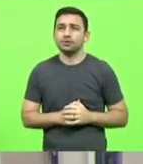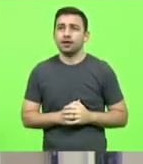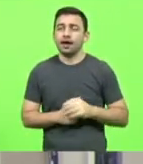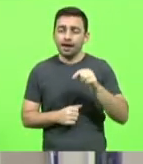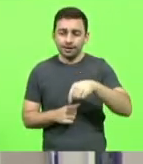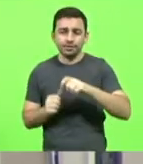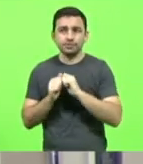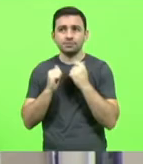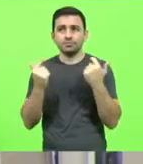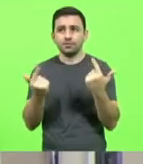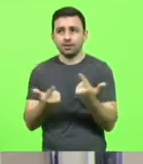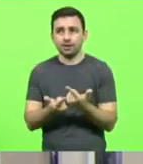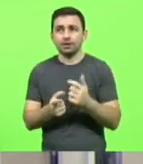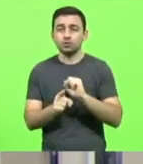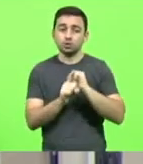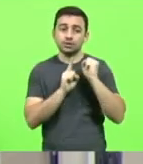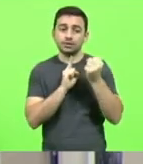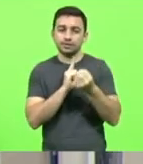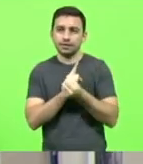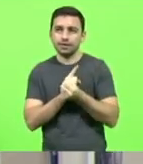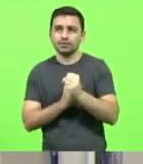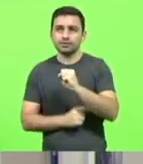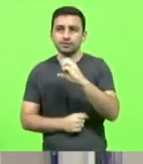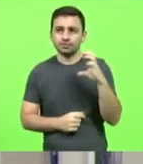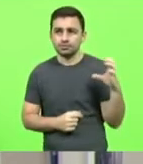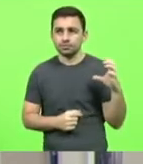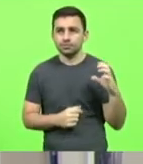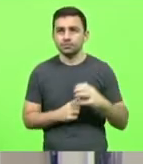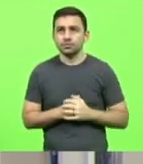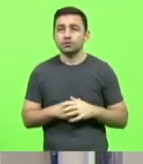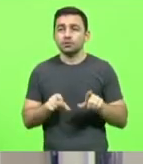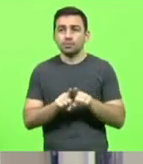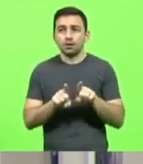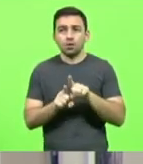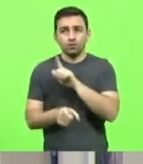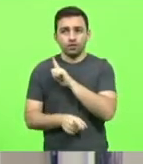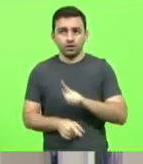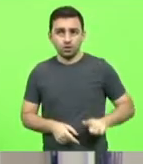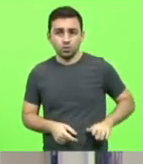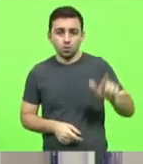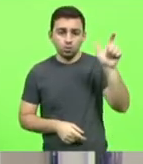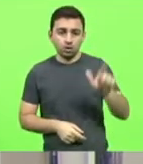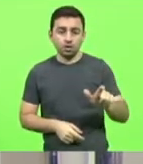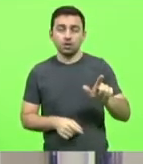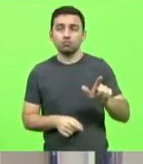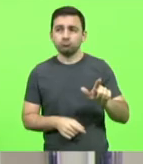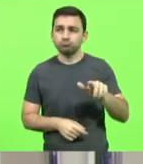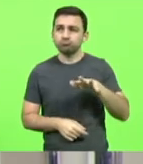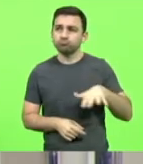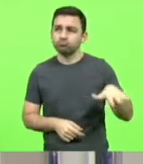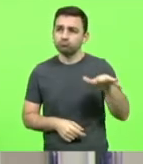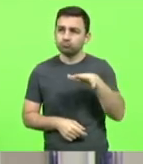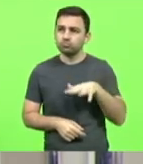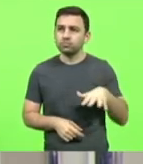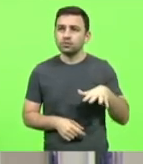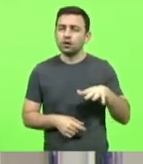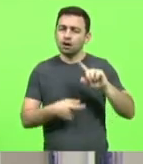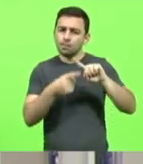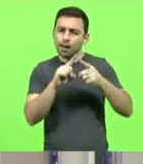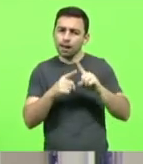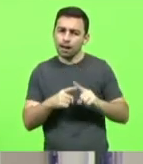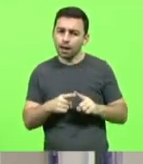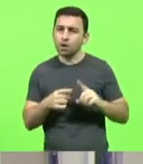catarinense, a sociedade catarinense, e também o governador e o governo do Estado. O diálogo e a união são